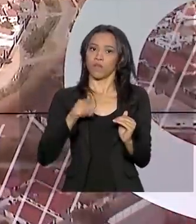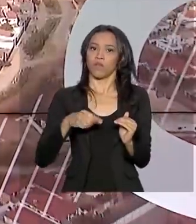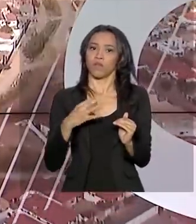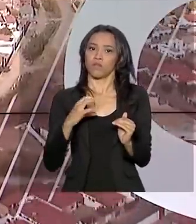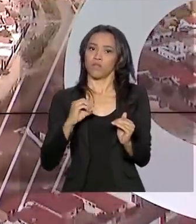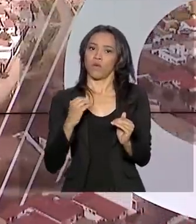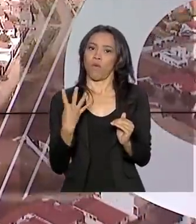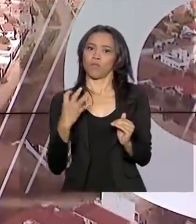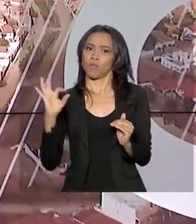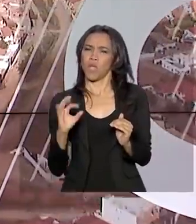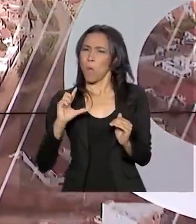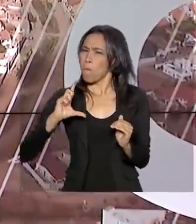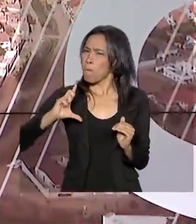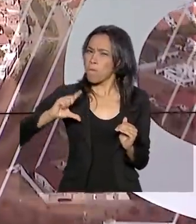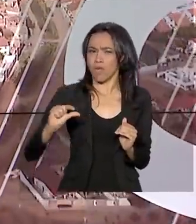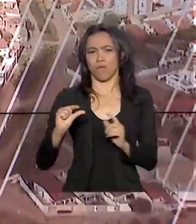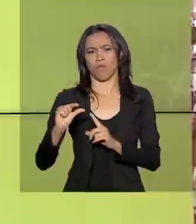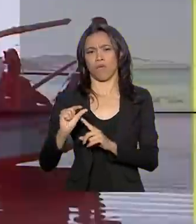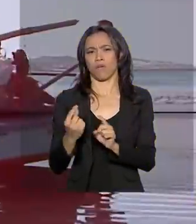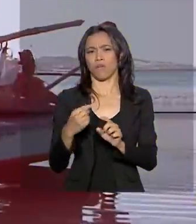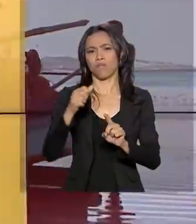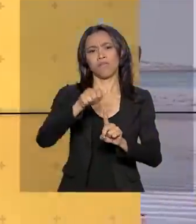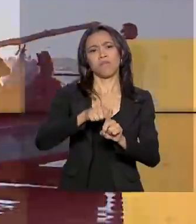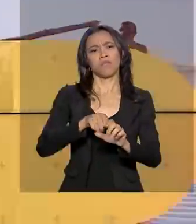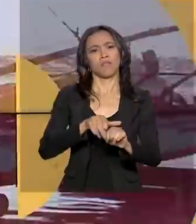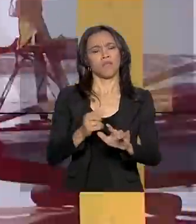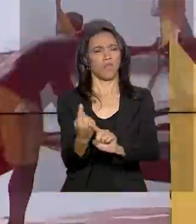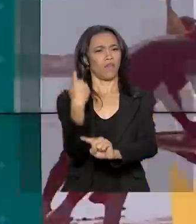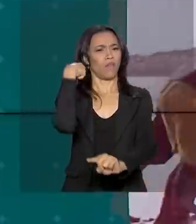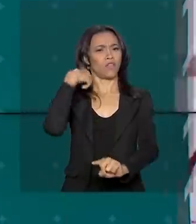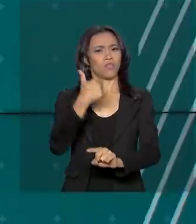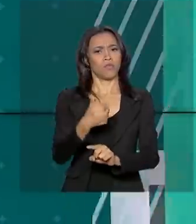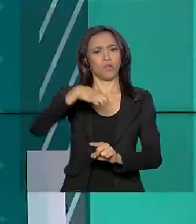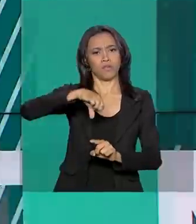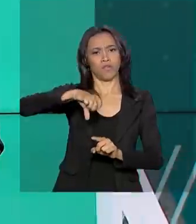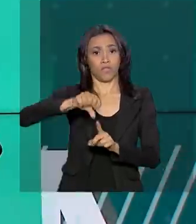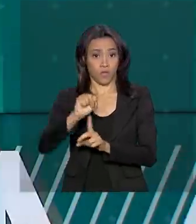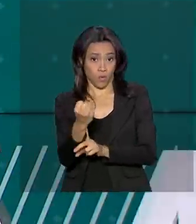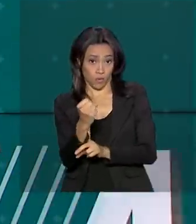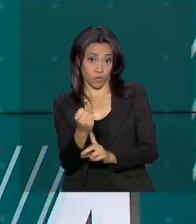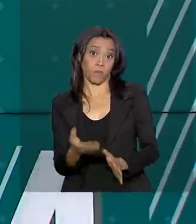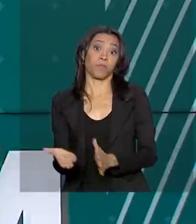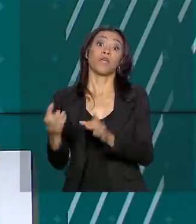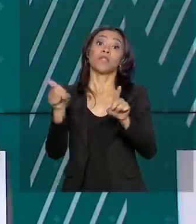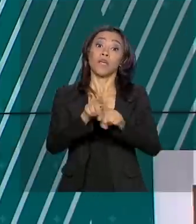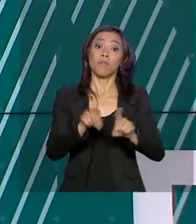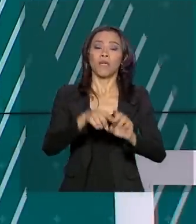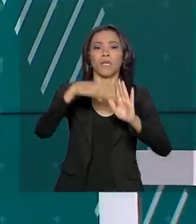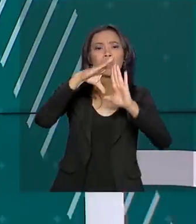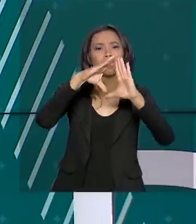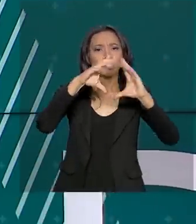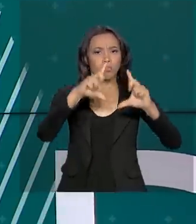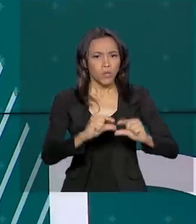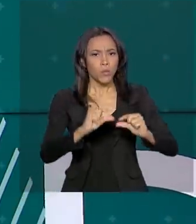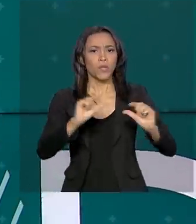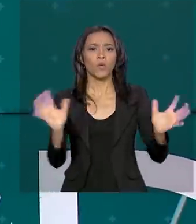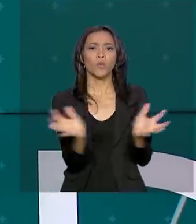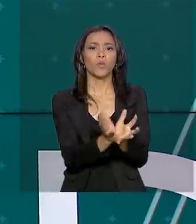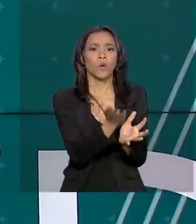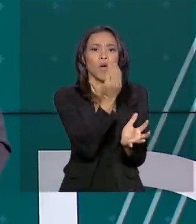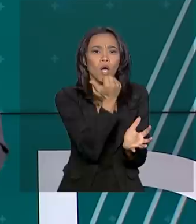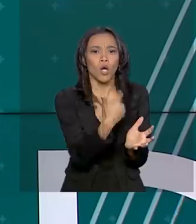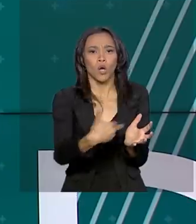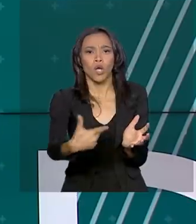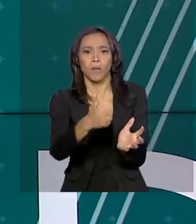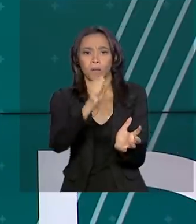É o menor resultado para setembro desde 1998. Puxaram a queda os grupos alimentação e bebidas,